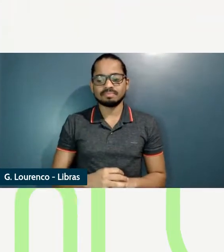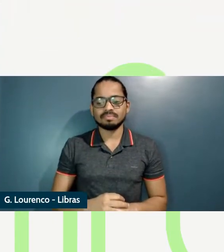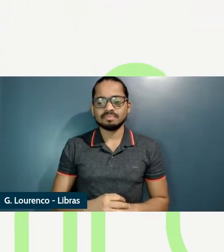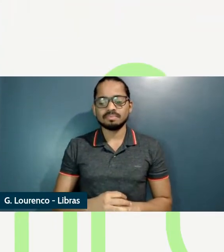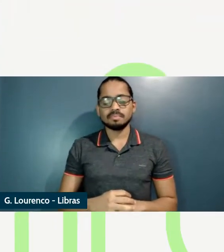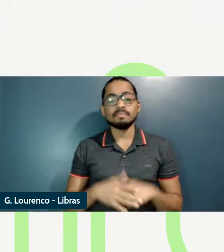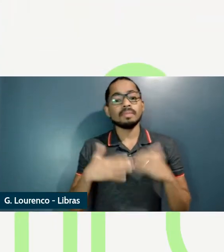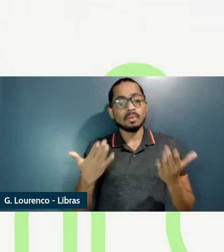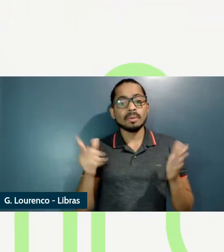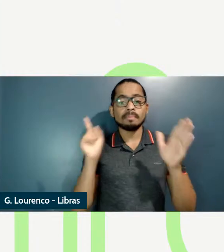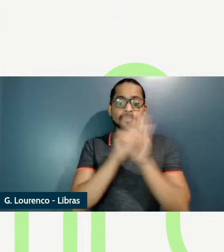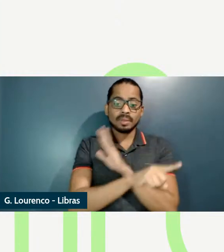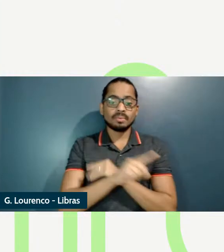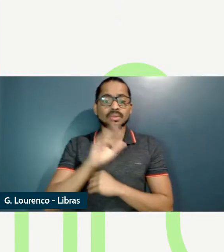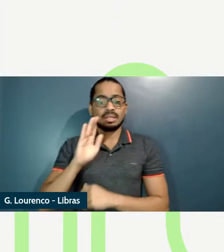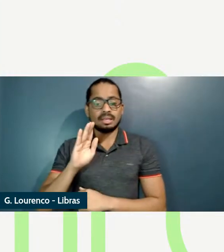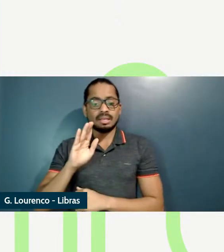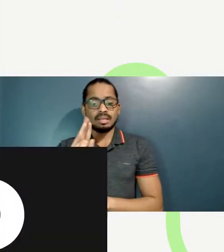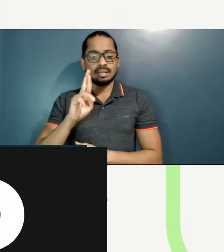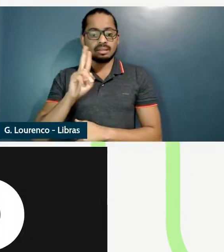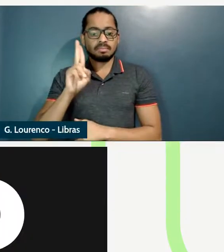temos aqui uma pergunta para Bruna